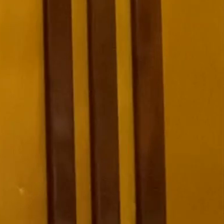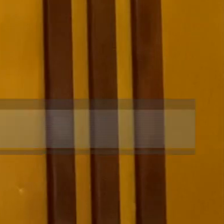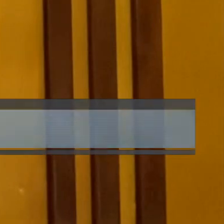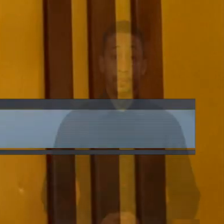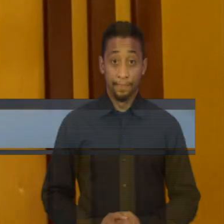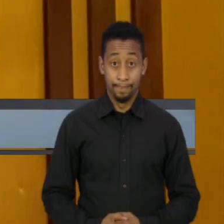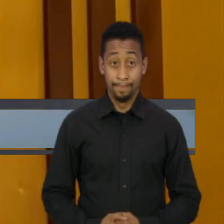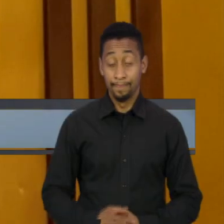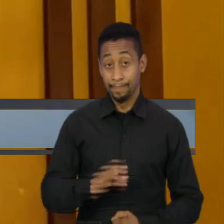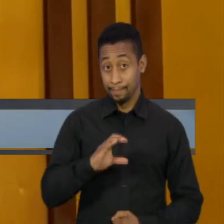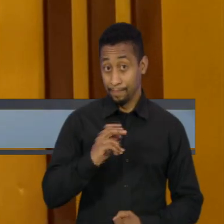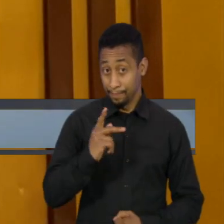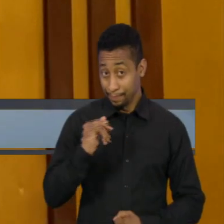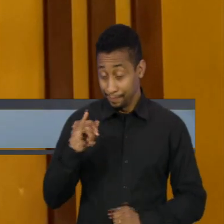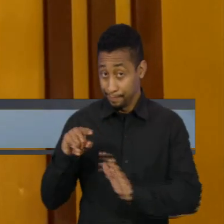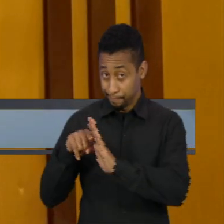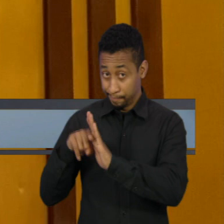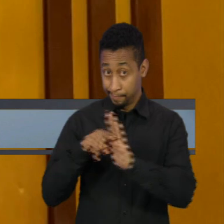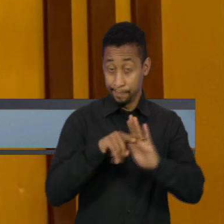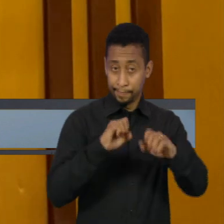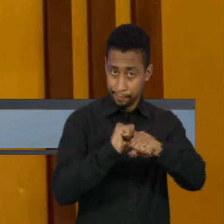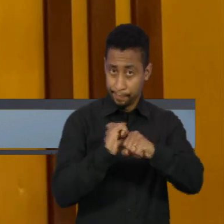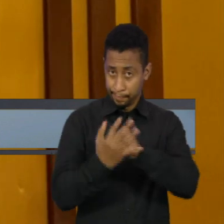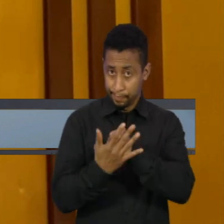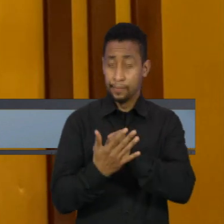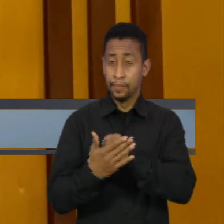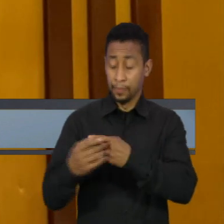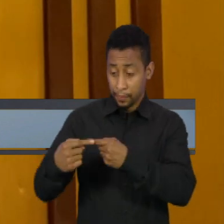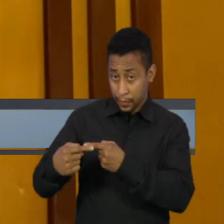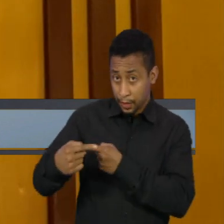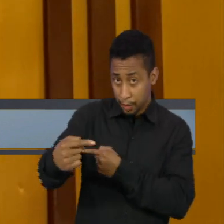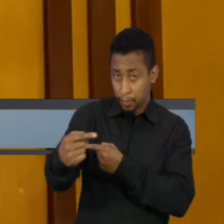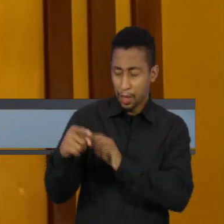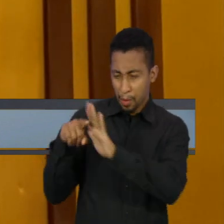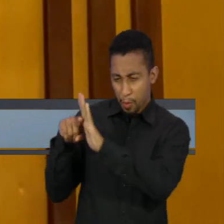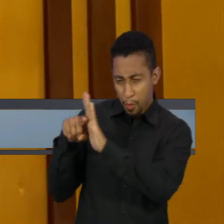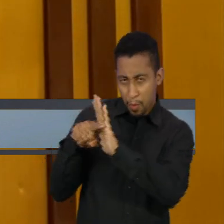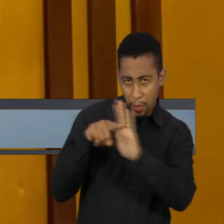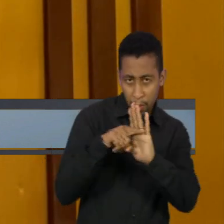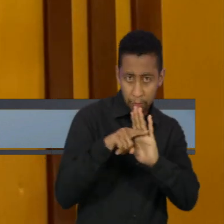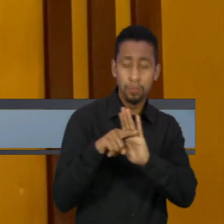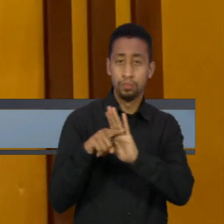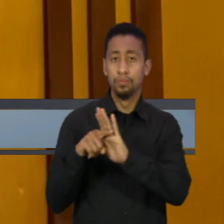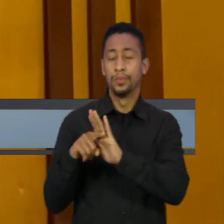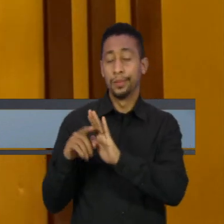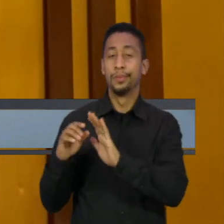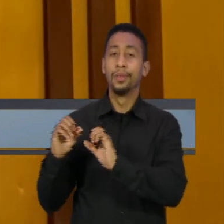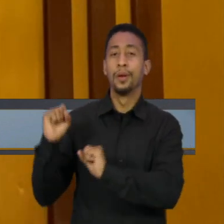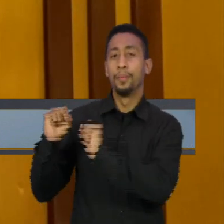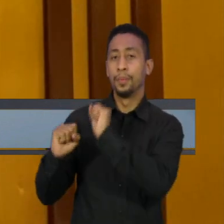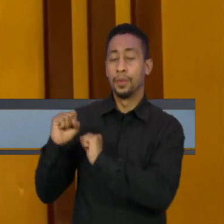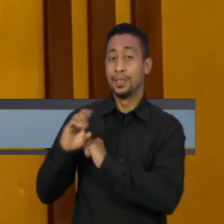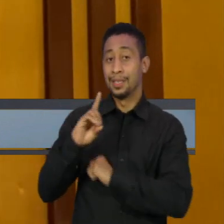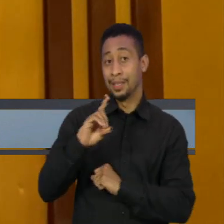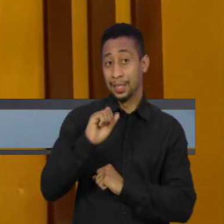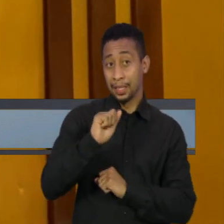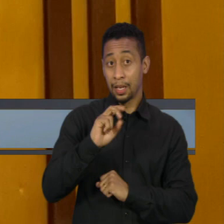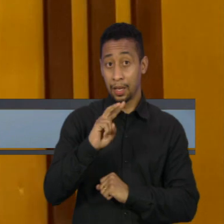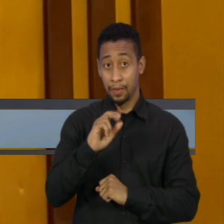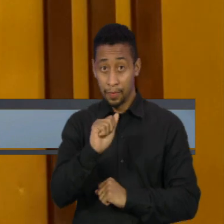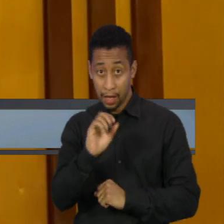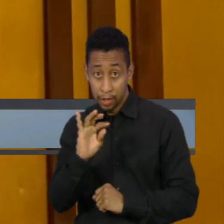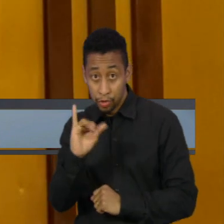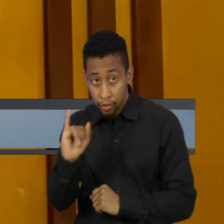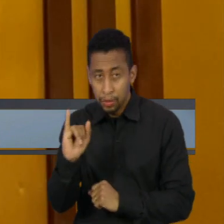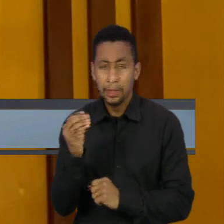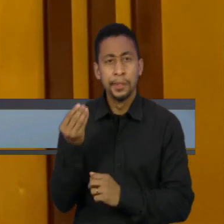A CPI da pandemia deve concluir nesta semana as investigações sobre a Adavat Medical Supply, empresa que tentou vender